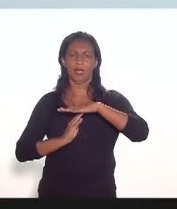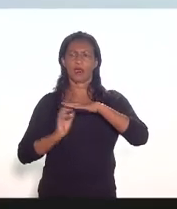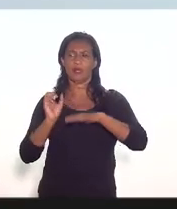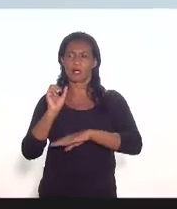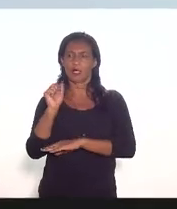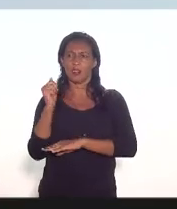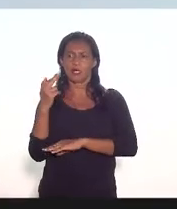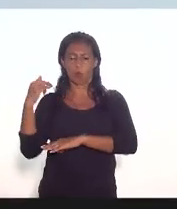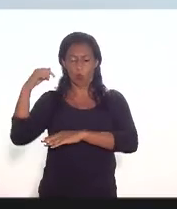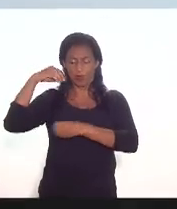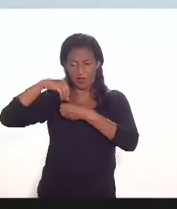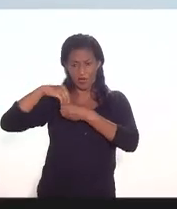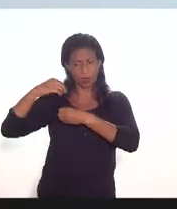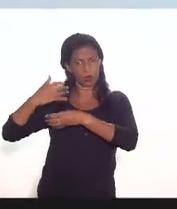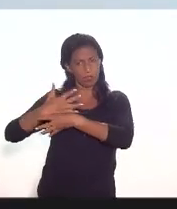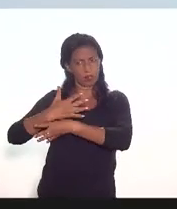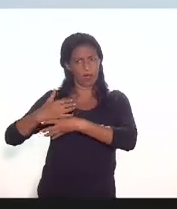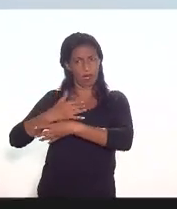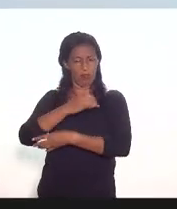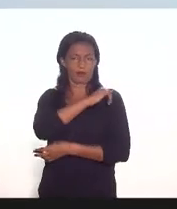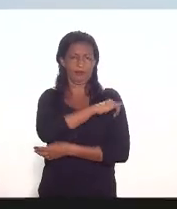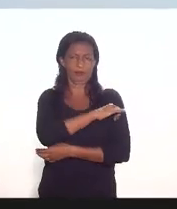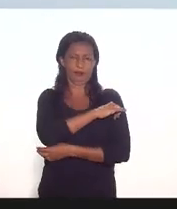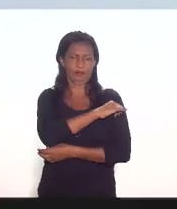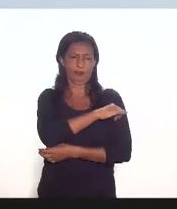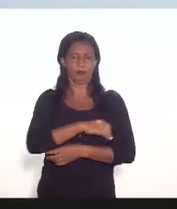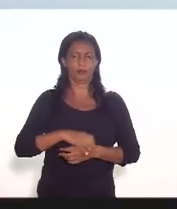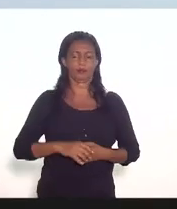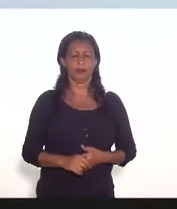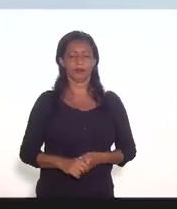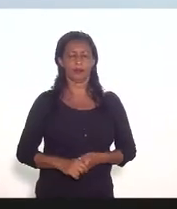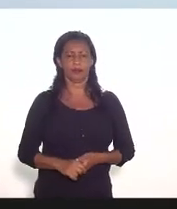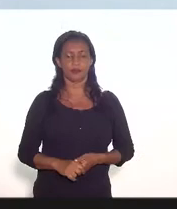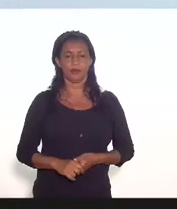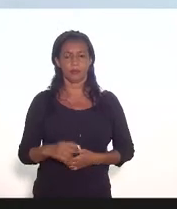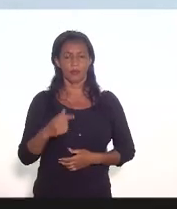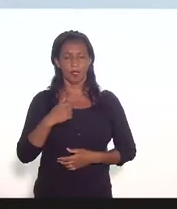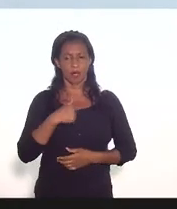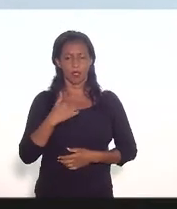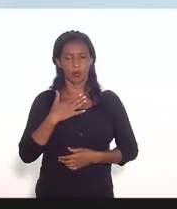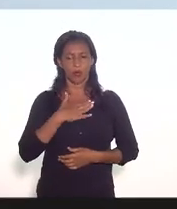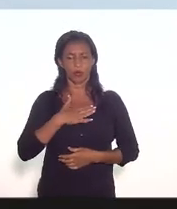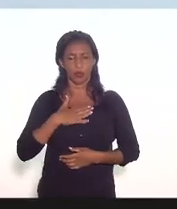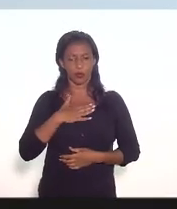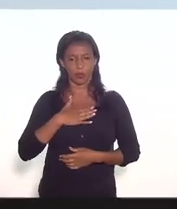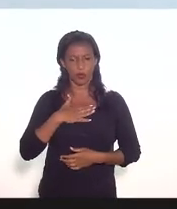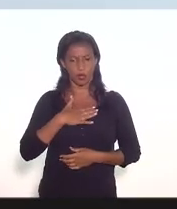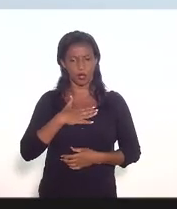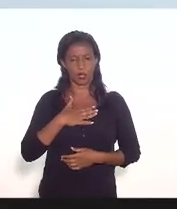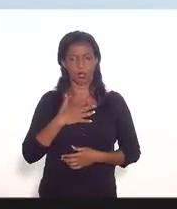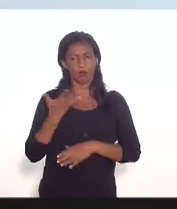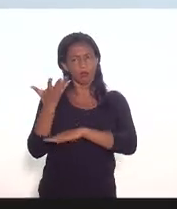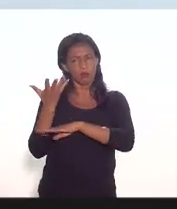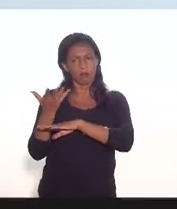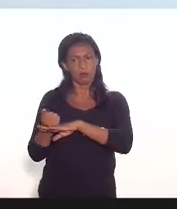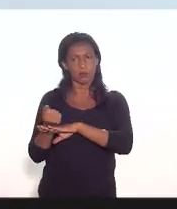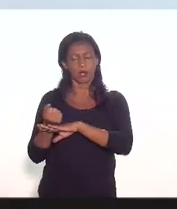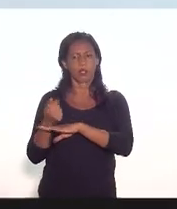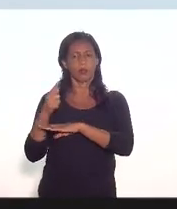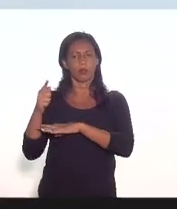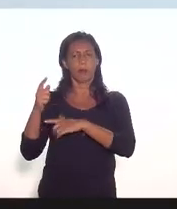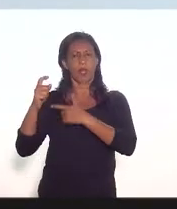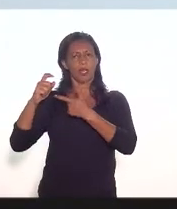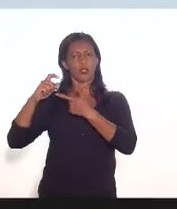Dumont dentro da cidade então assim já resumindo Luiz Paulo eu gostaria que fosse levado em consideração por parte do executivo